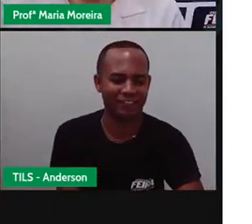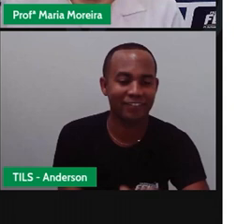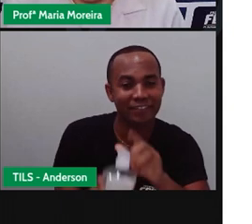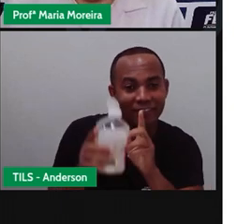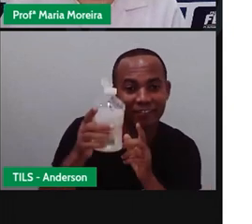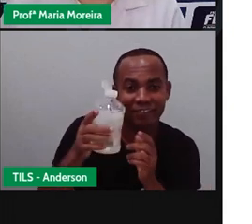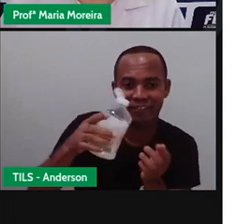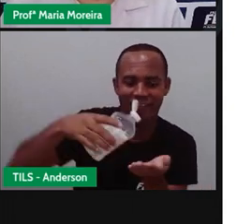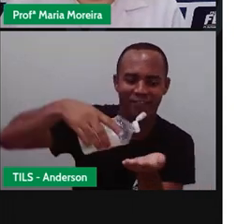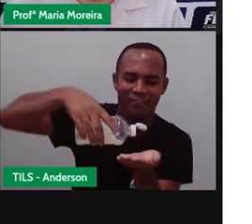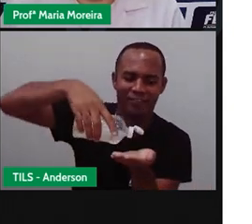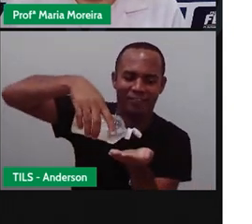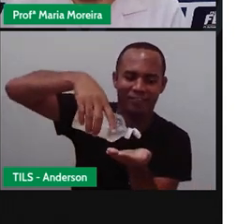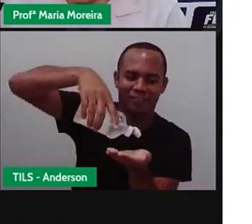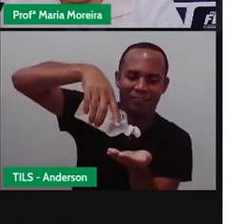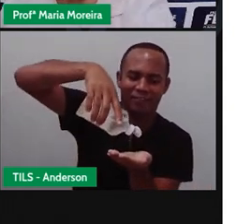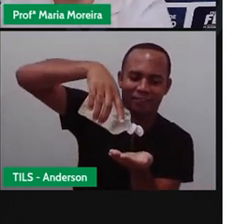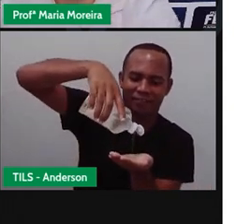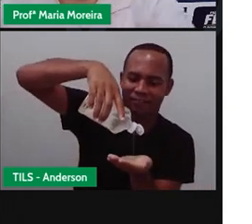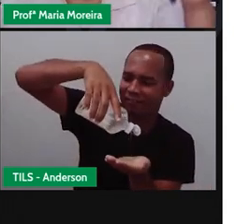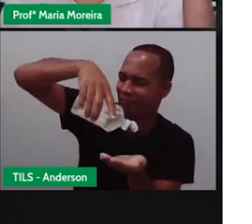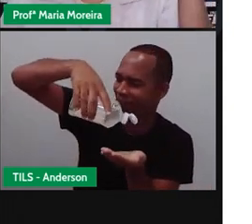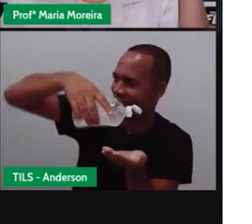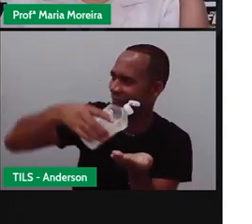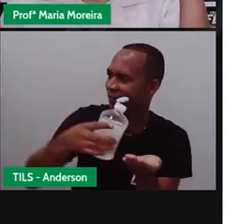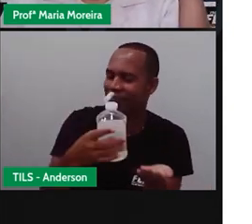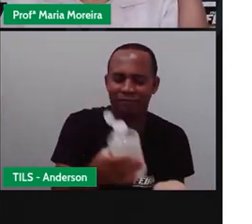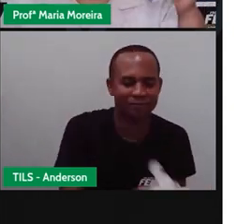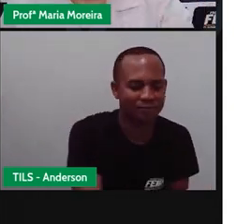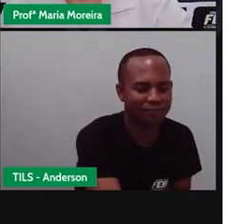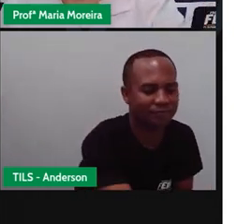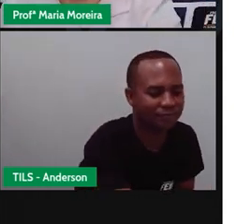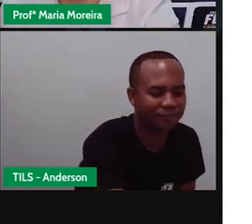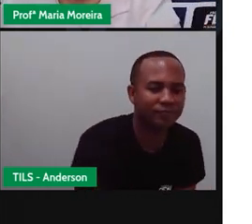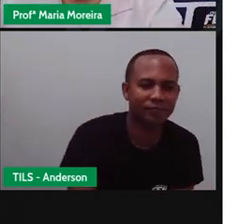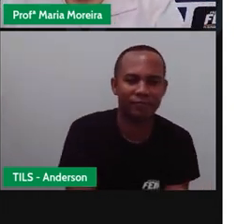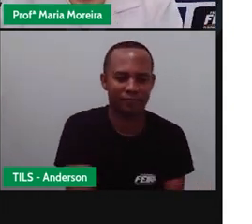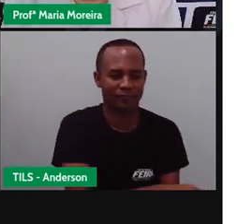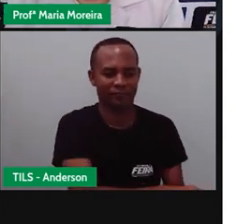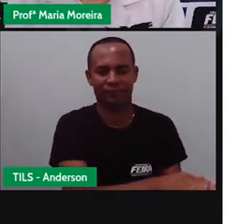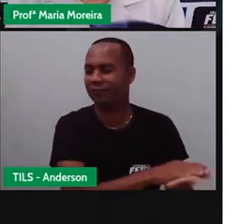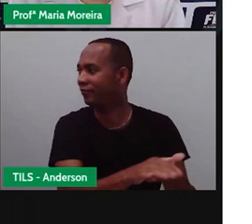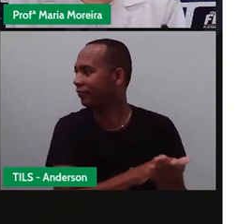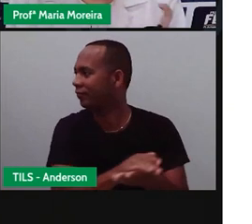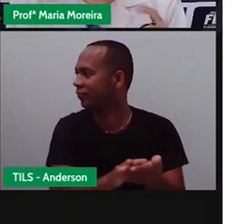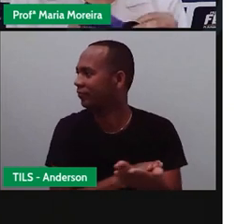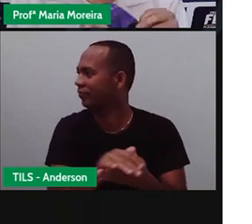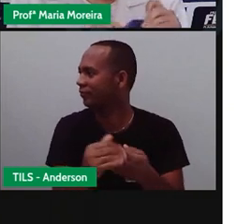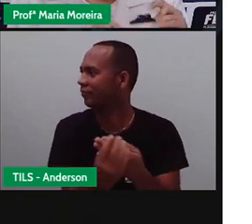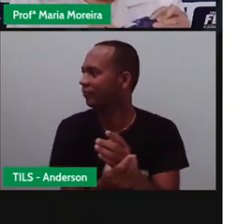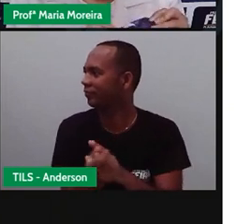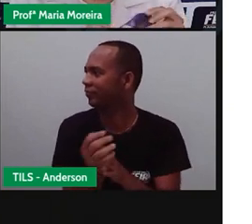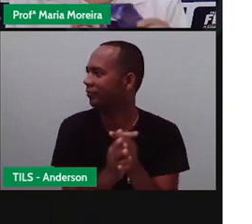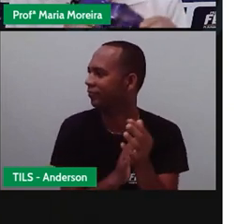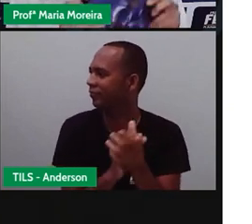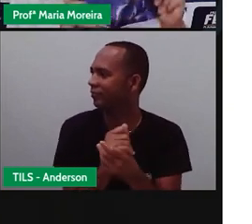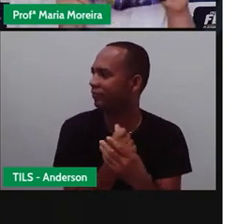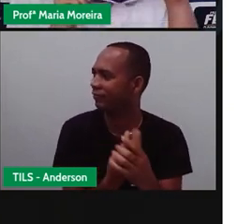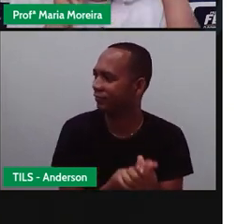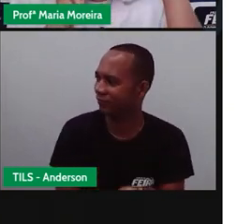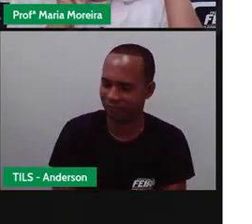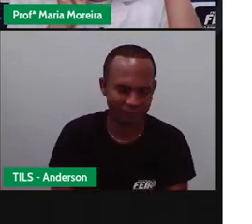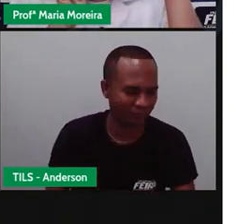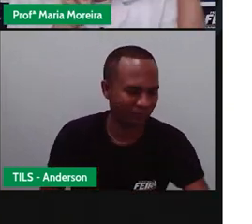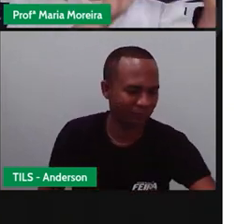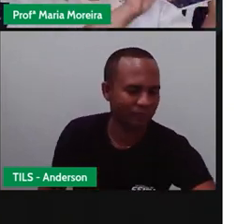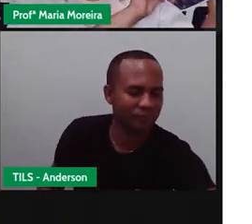Usem álcool em gel, tá? E usem o quê? Máscara. Essa máscara, Ana, essa é bem especial, porque